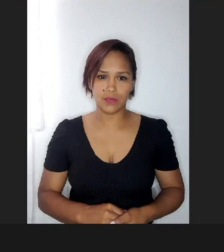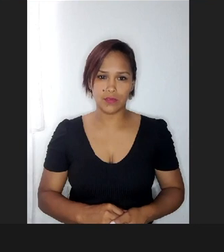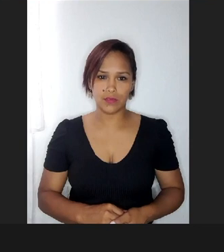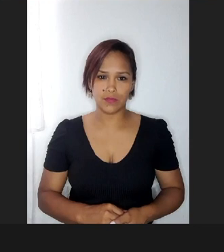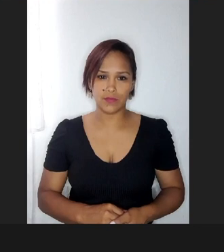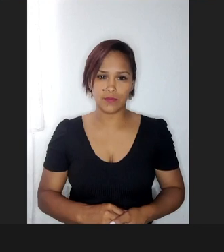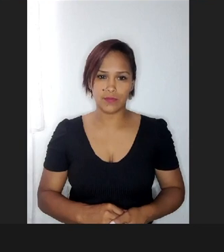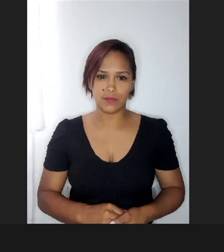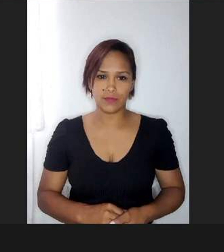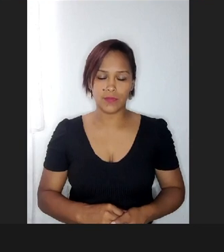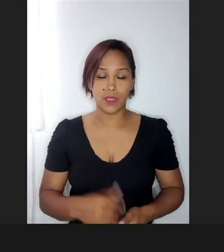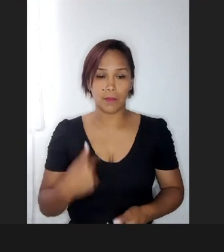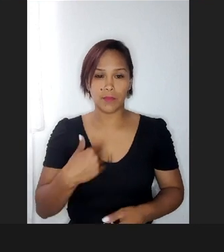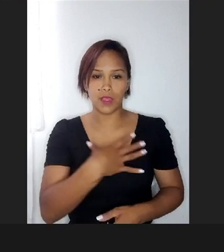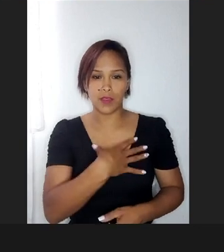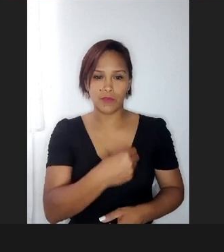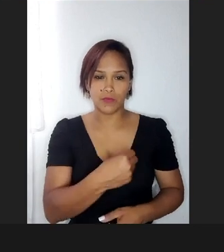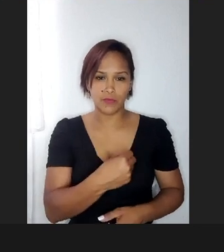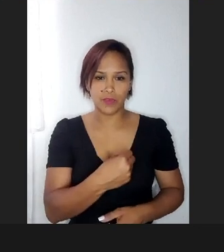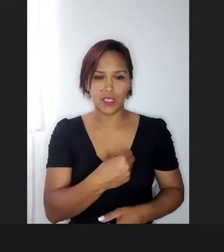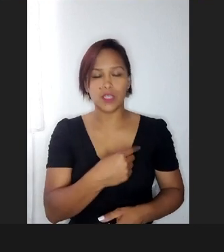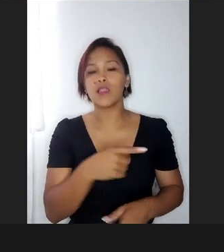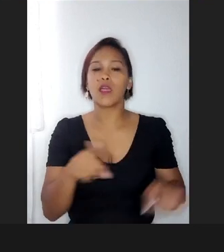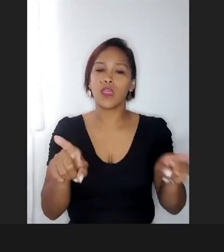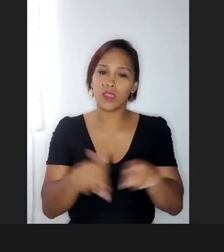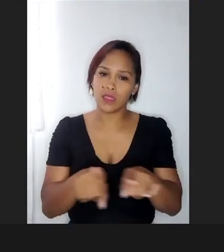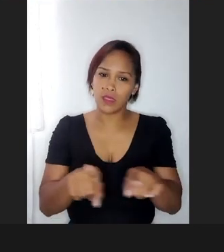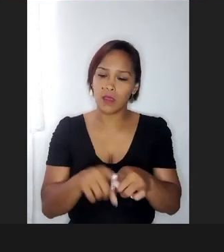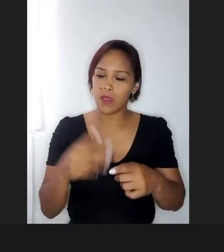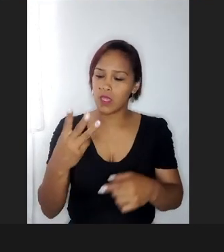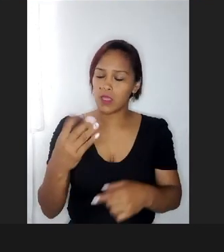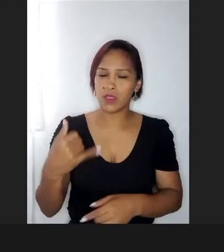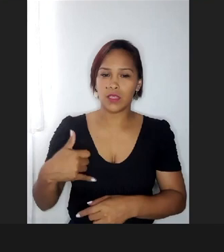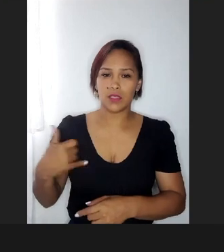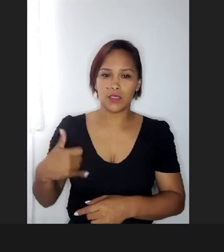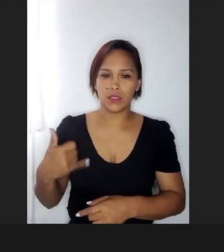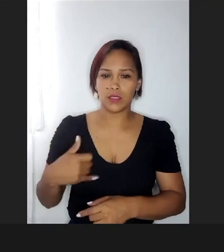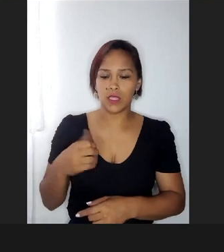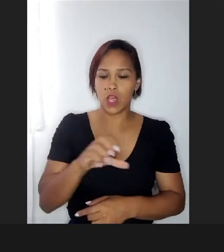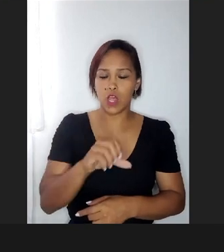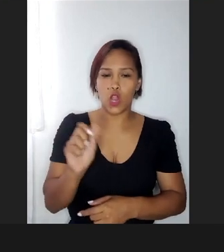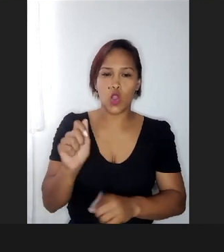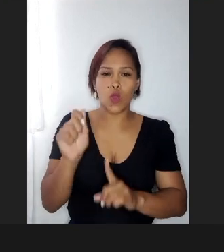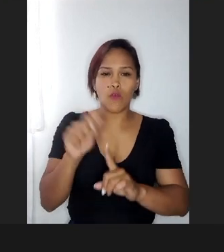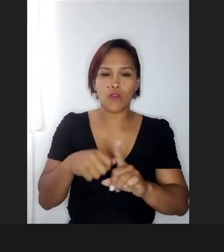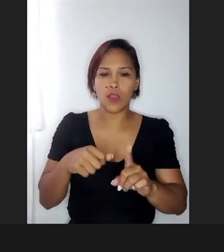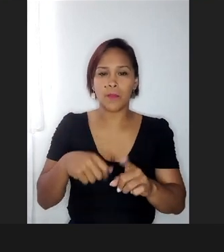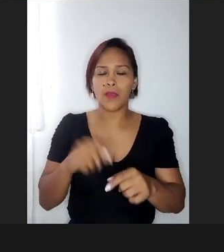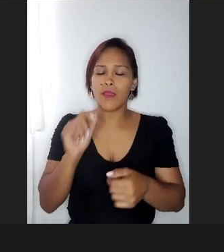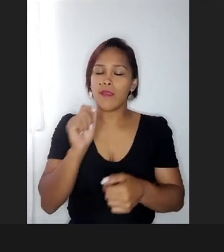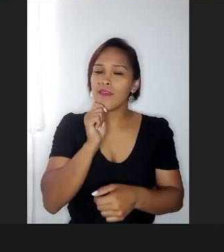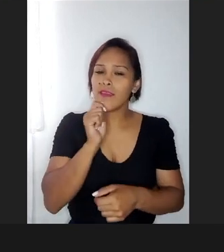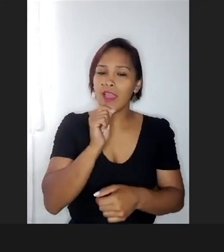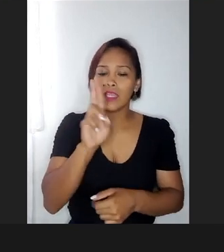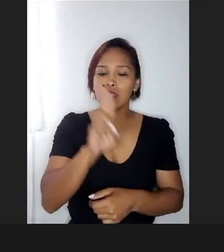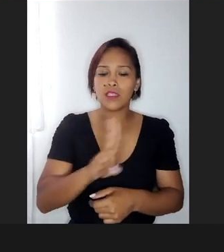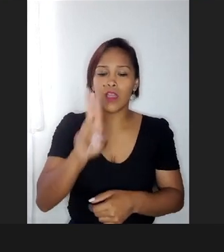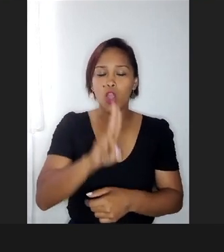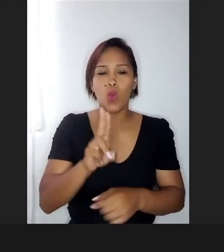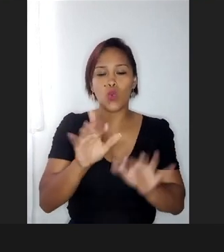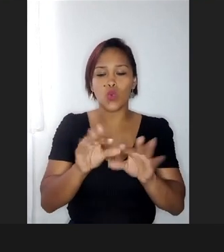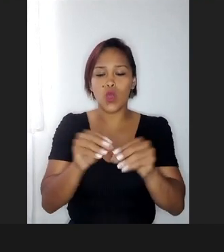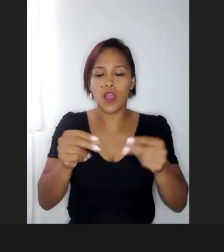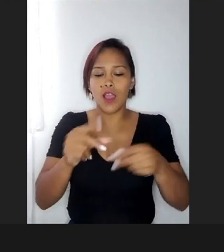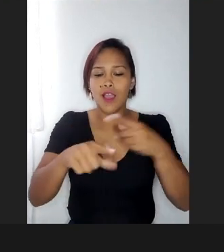Minha filha, minha filha também está com 3 anos, 11 meses, e não desfraudou, muitas pessoas criticam, mas sigam